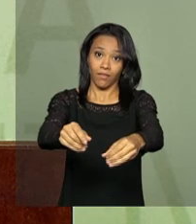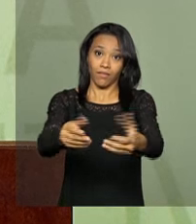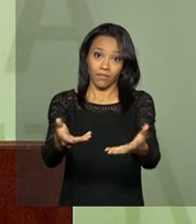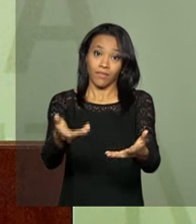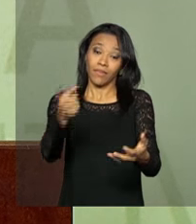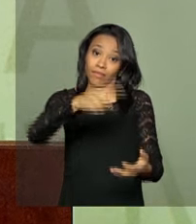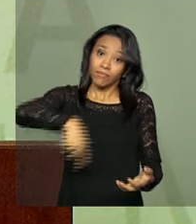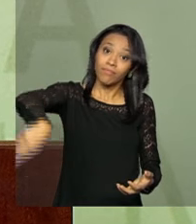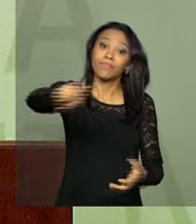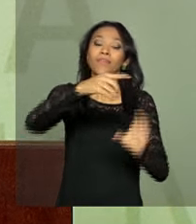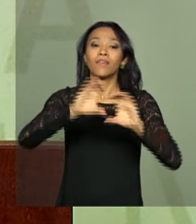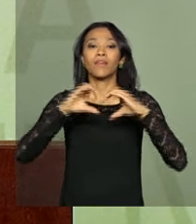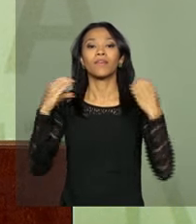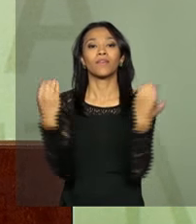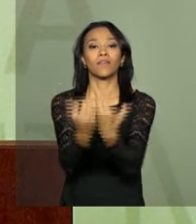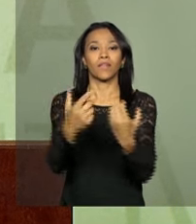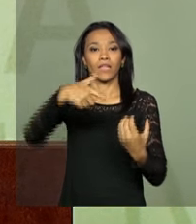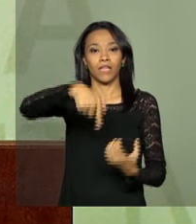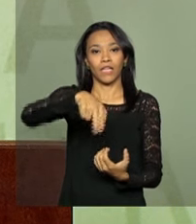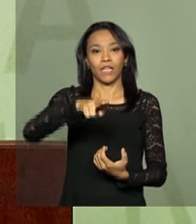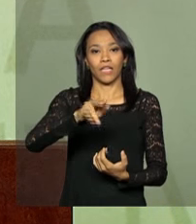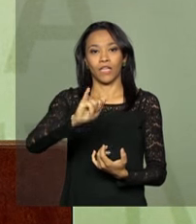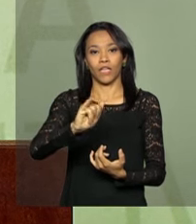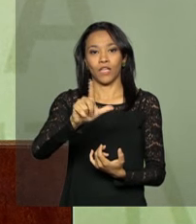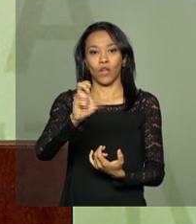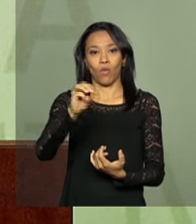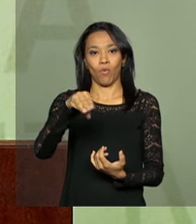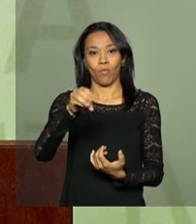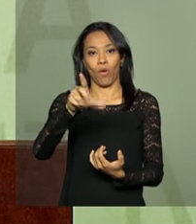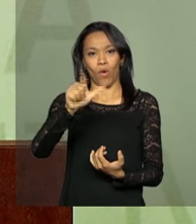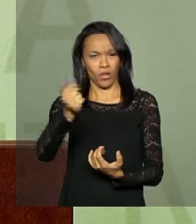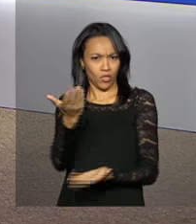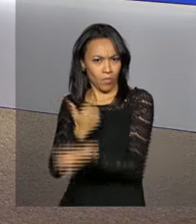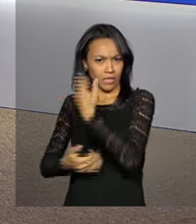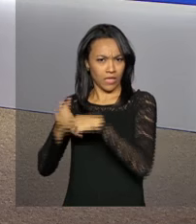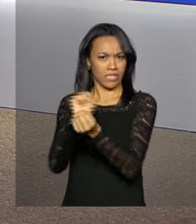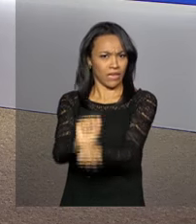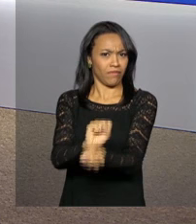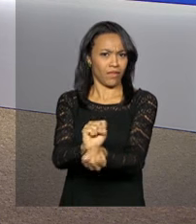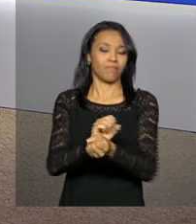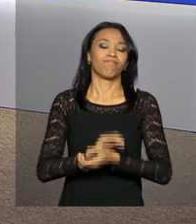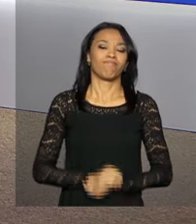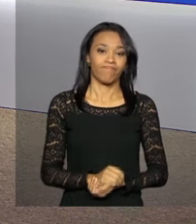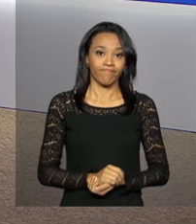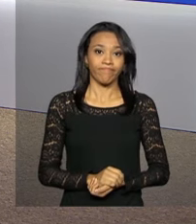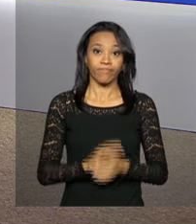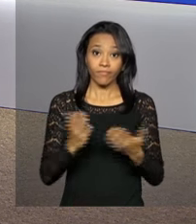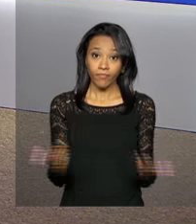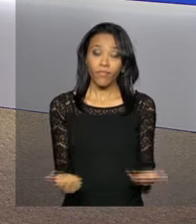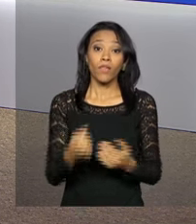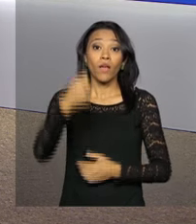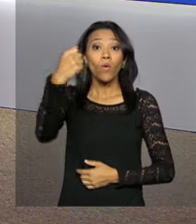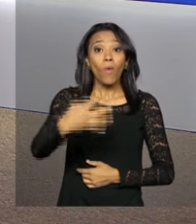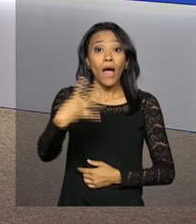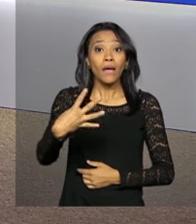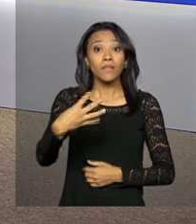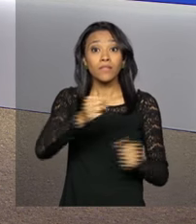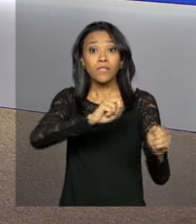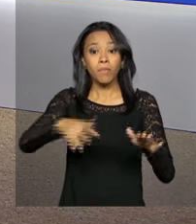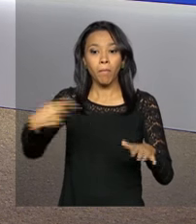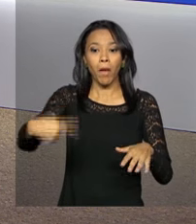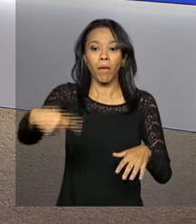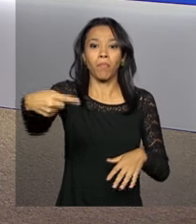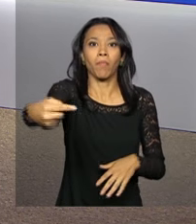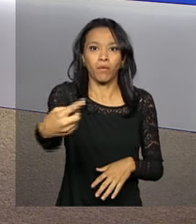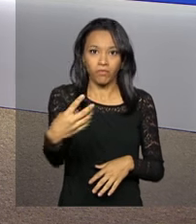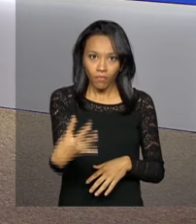descendentes das populações africanas que foram escravizadas. Pela quarta semana seguida, o mercado